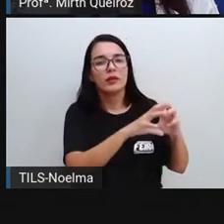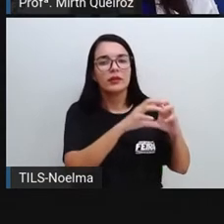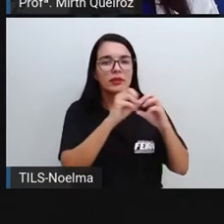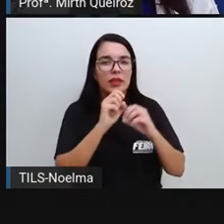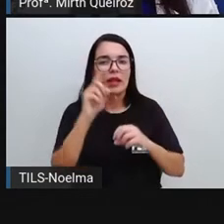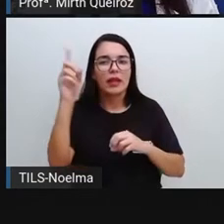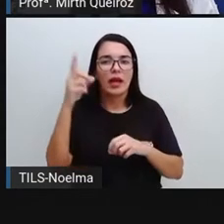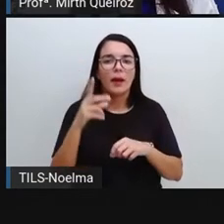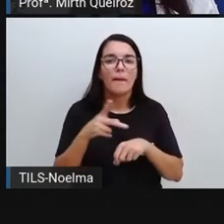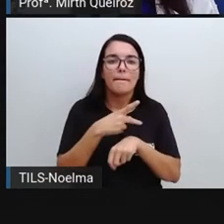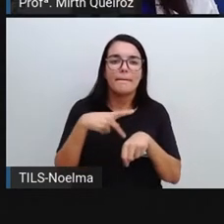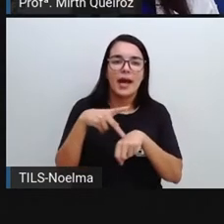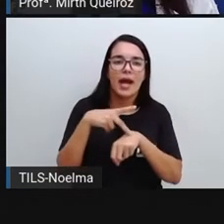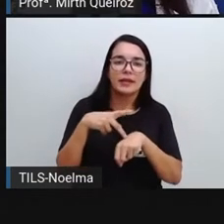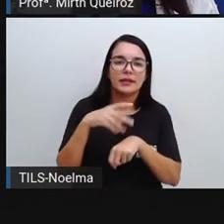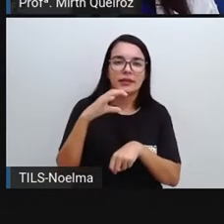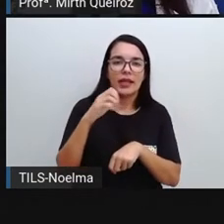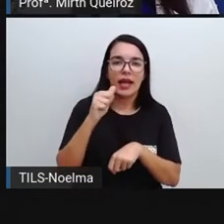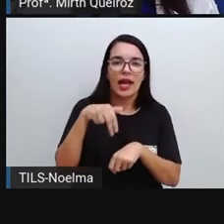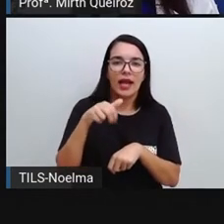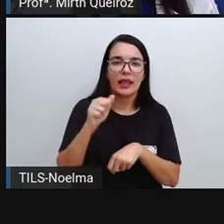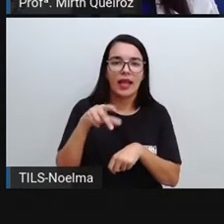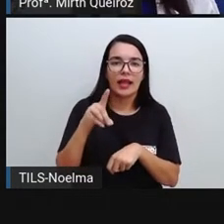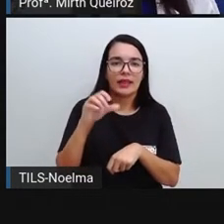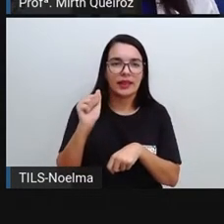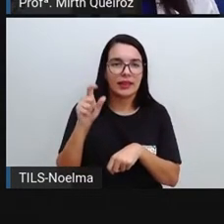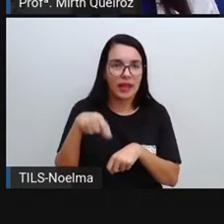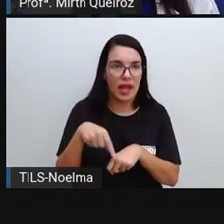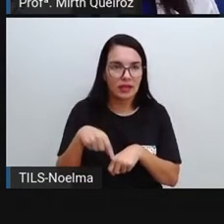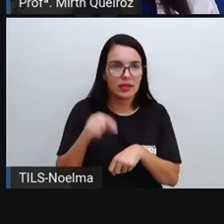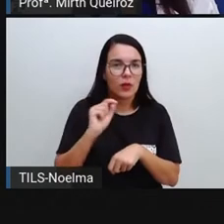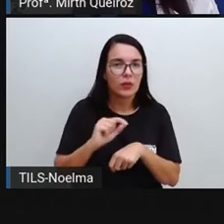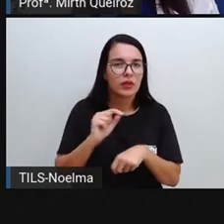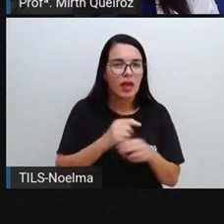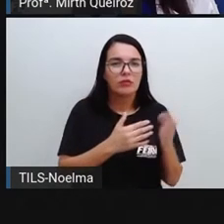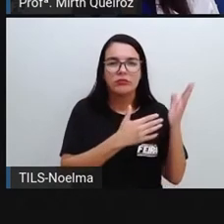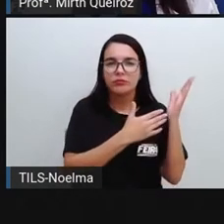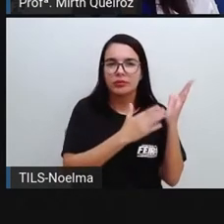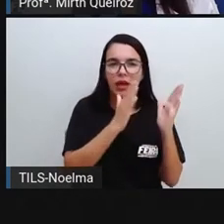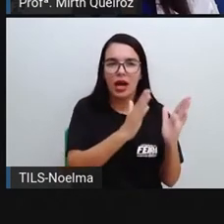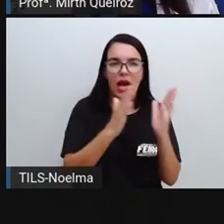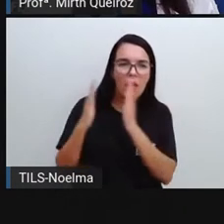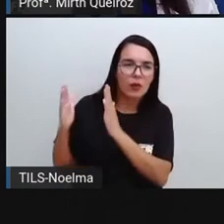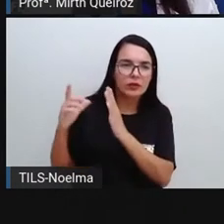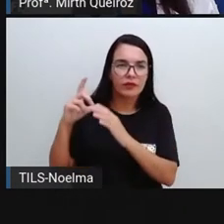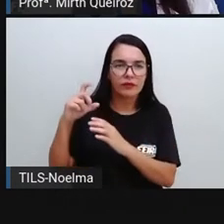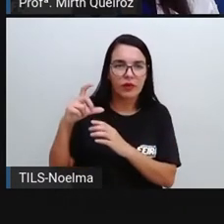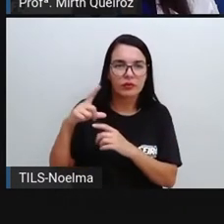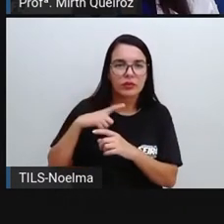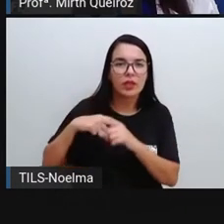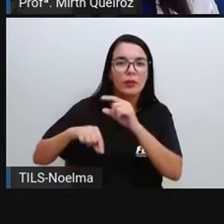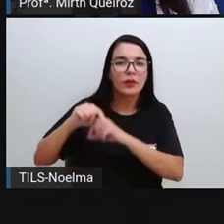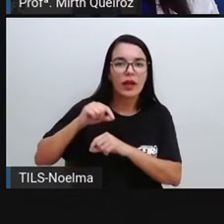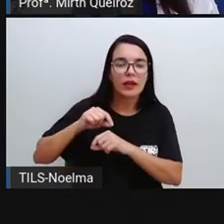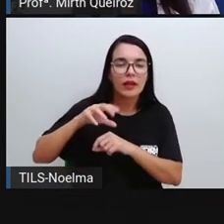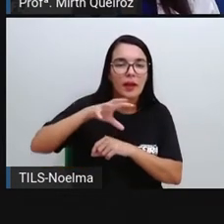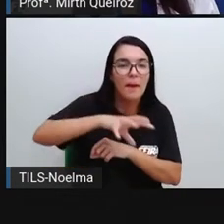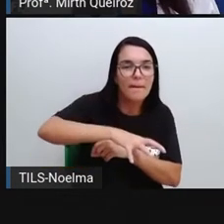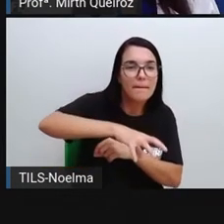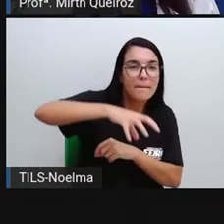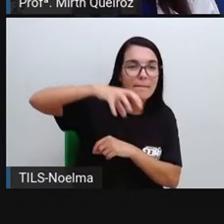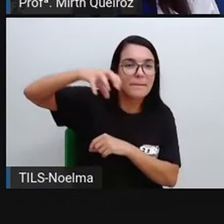tem uma colheita mecanizada de algodão em Chapadão do Sul, em Mato Grosso do Sul,